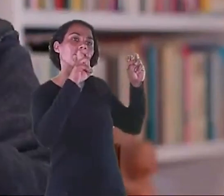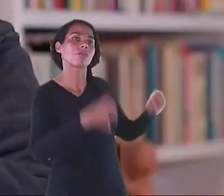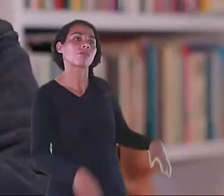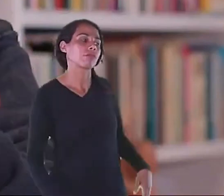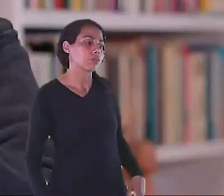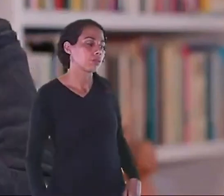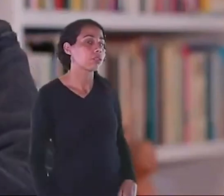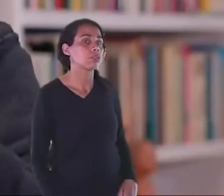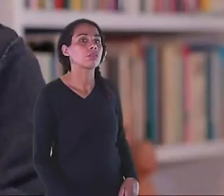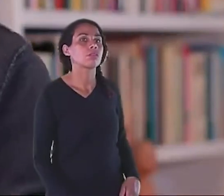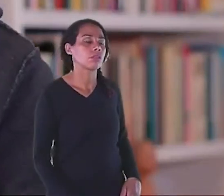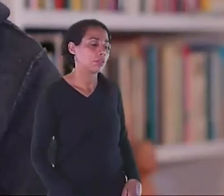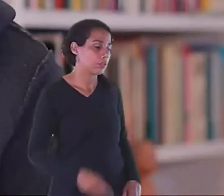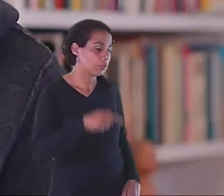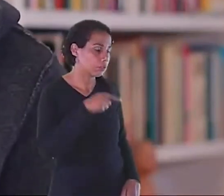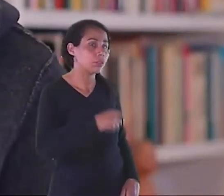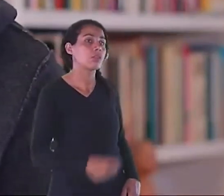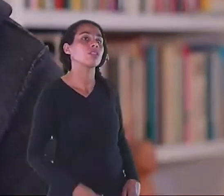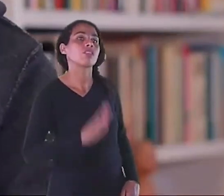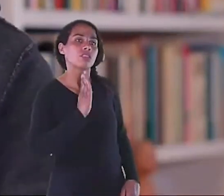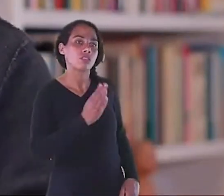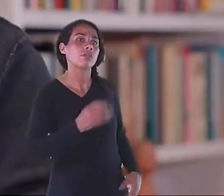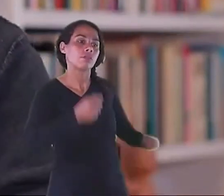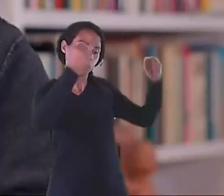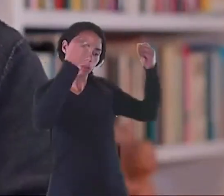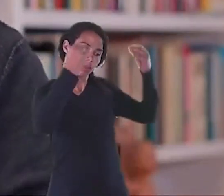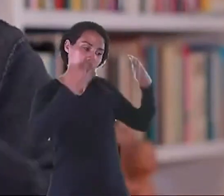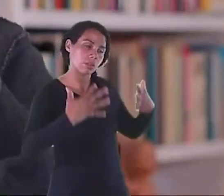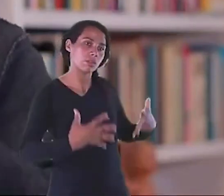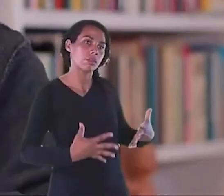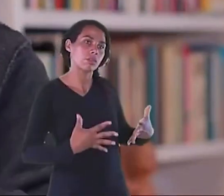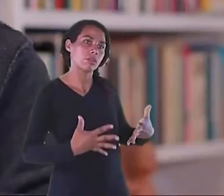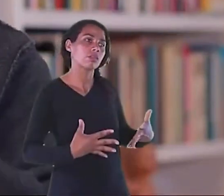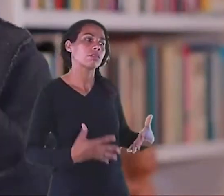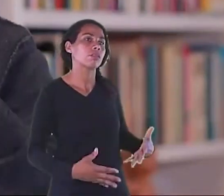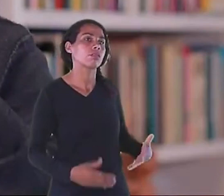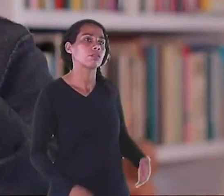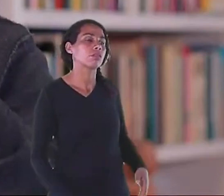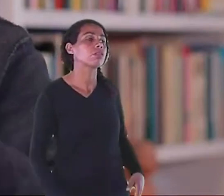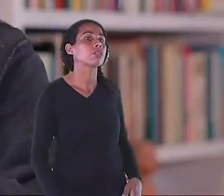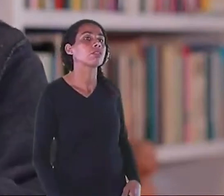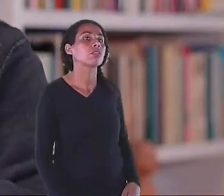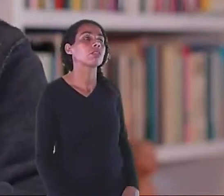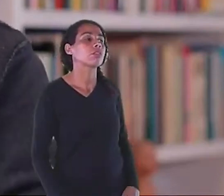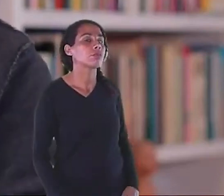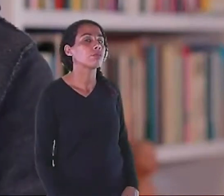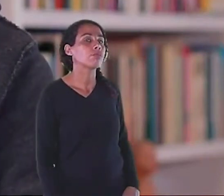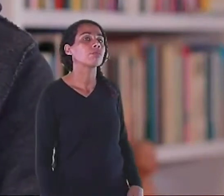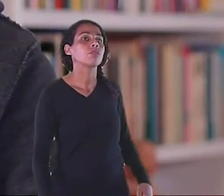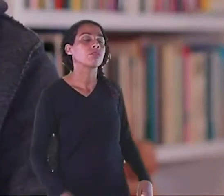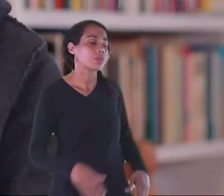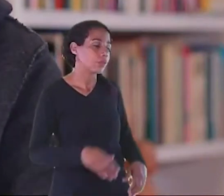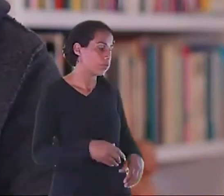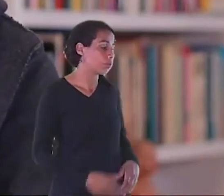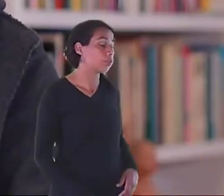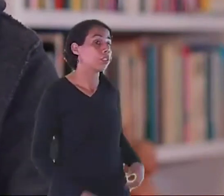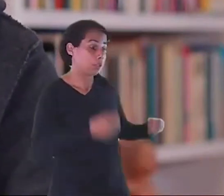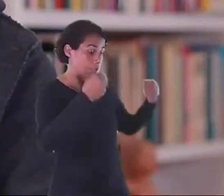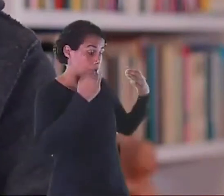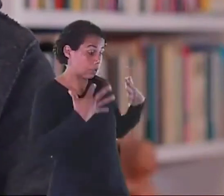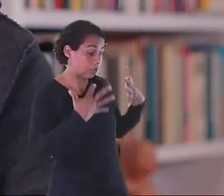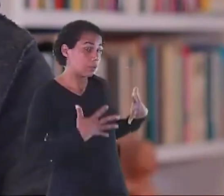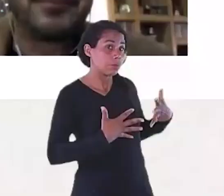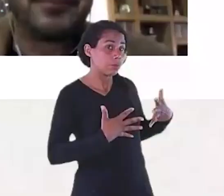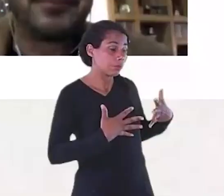Mais ou menos aonde Que o Dijon está Posto isso Por favor Explique para o nosso espectador O que